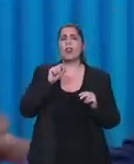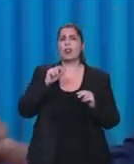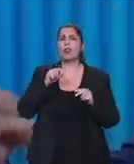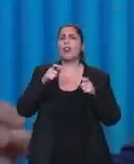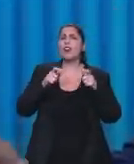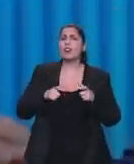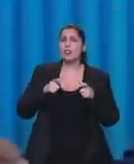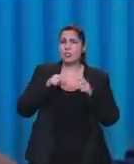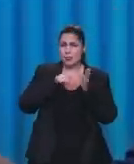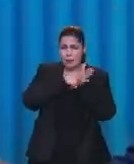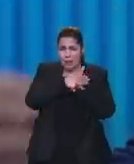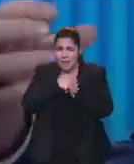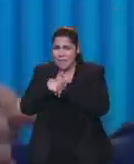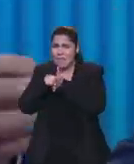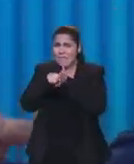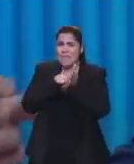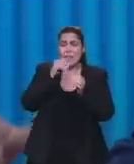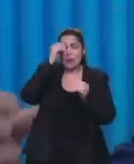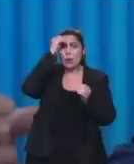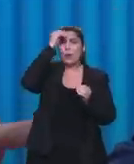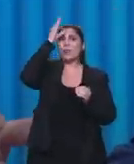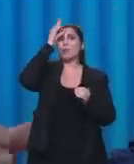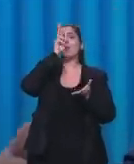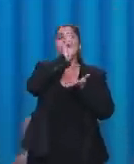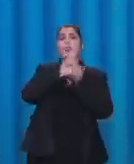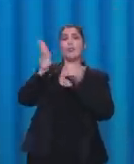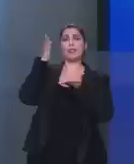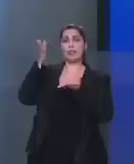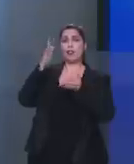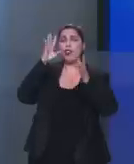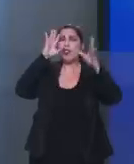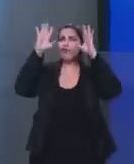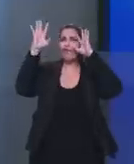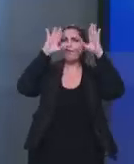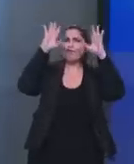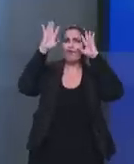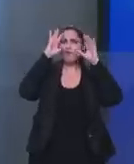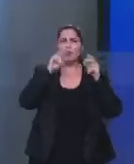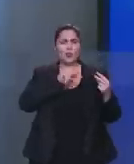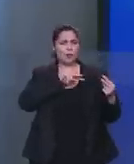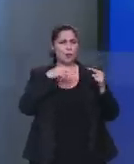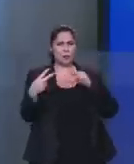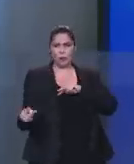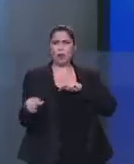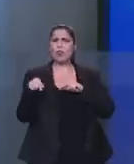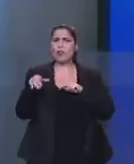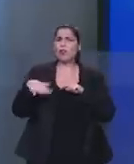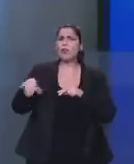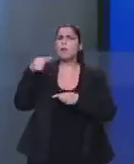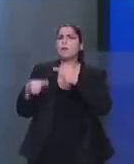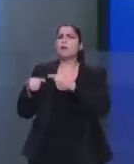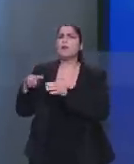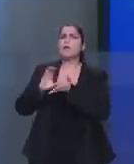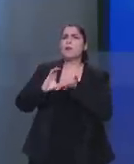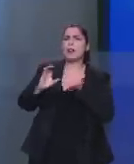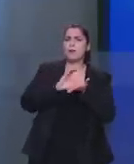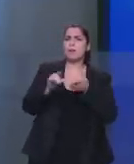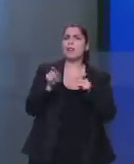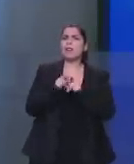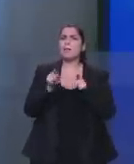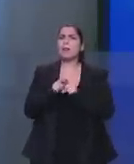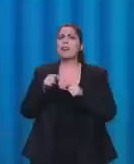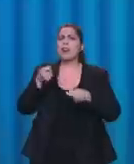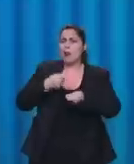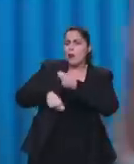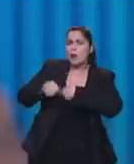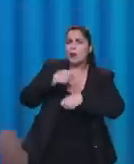inteligência que está nas universidades, nos centros de pensamento, para virar a política pública de fomento, de estímulo, de financiamento, acesso a mercado,